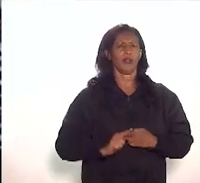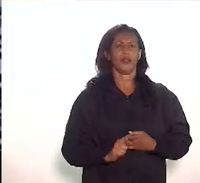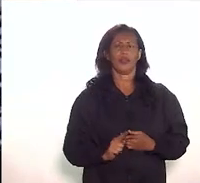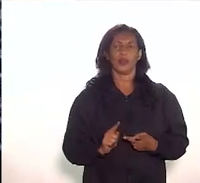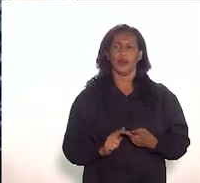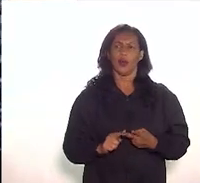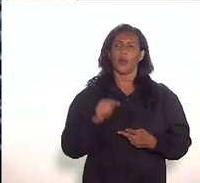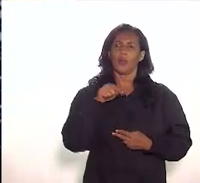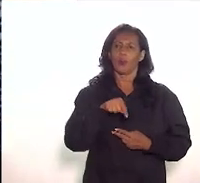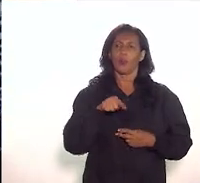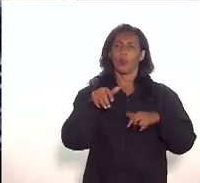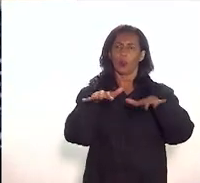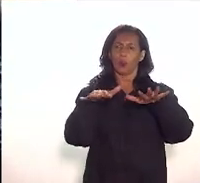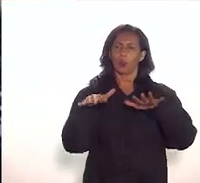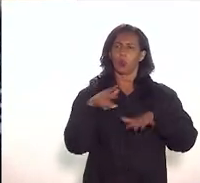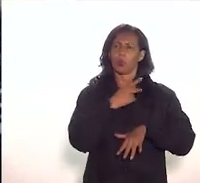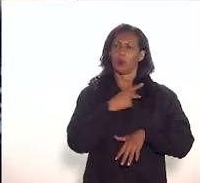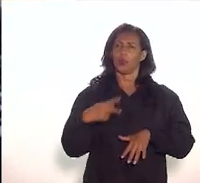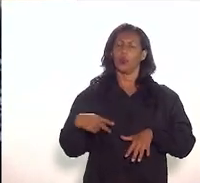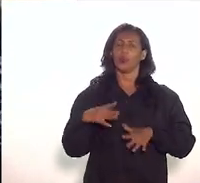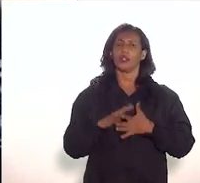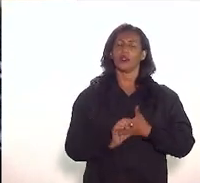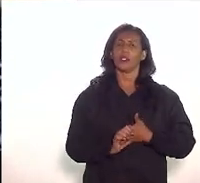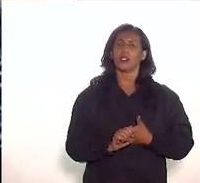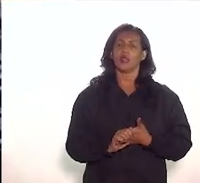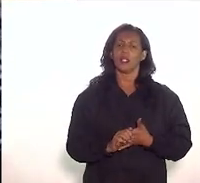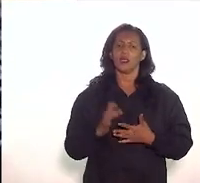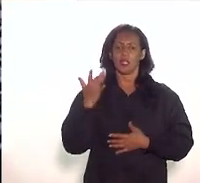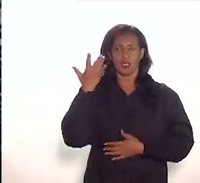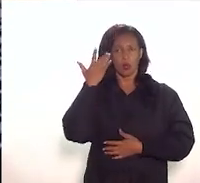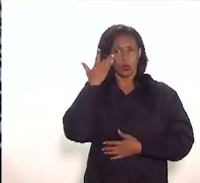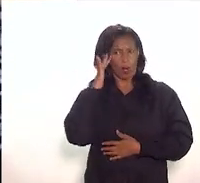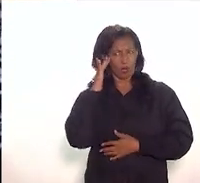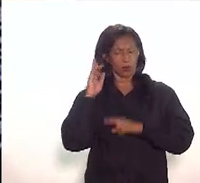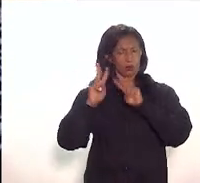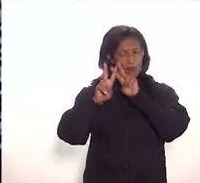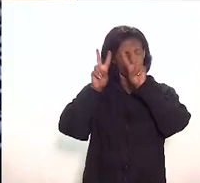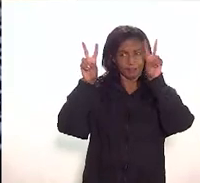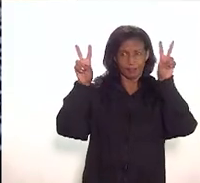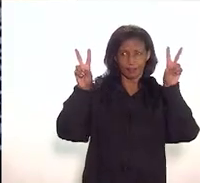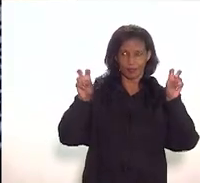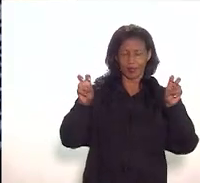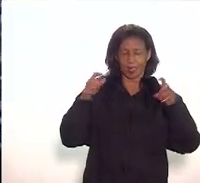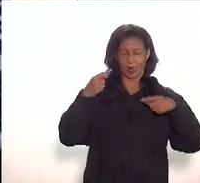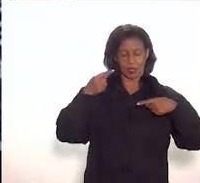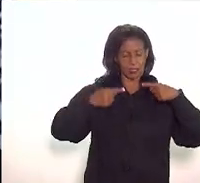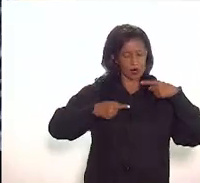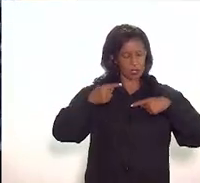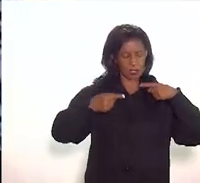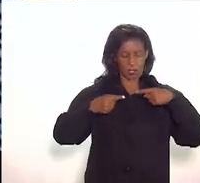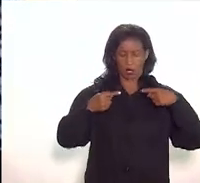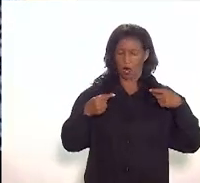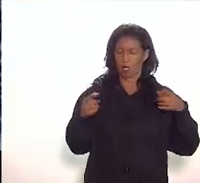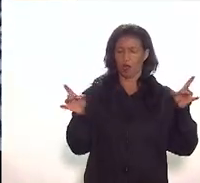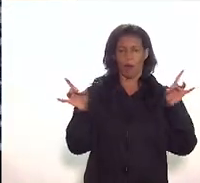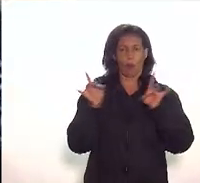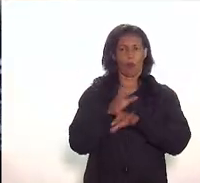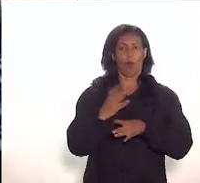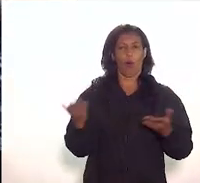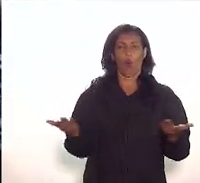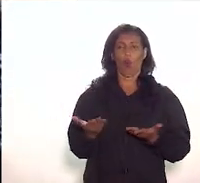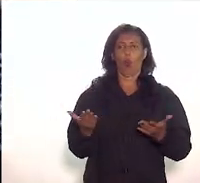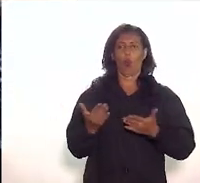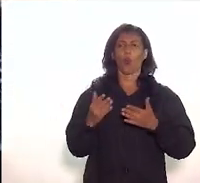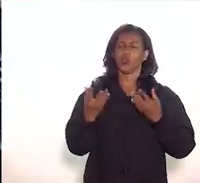por esta audiência pública acho que o assunto essa discussão não vai se esgotar aqui hoje ela